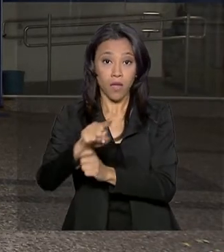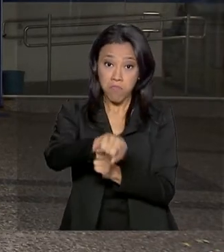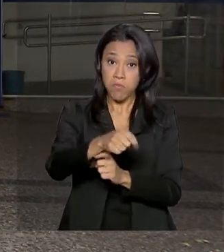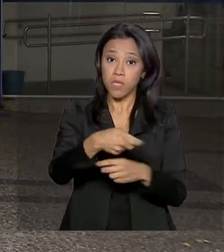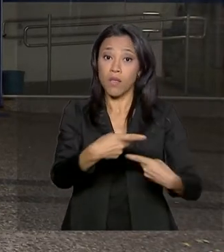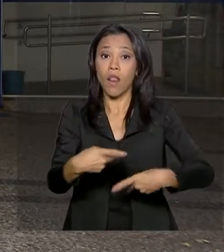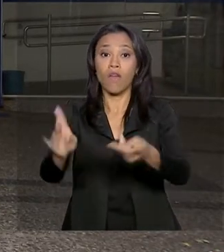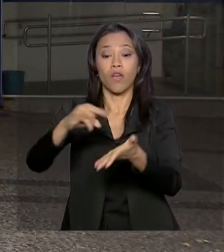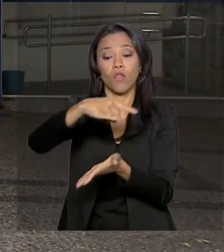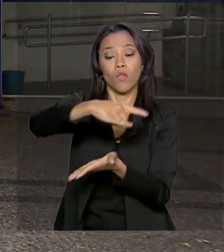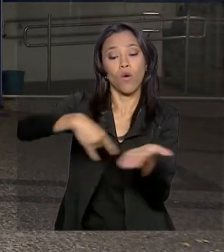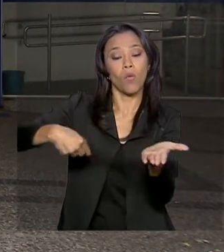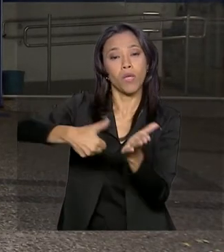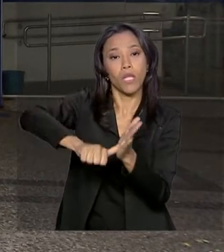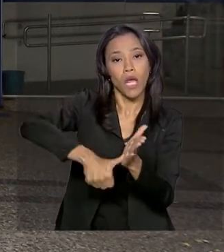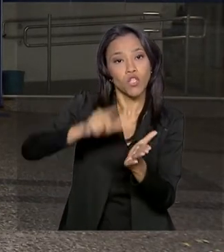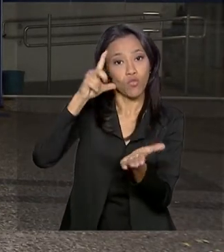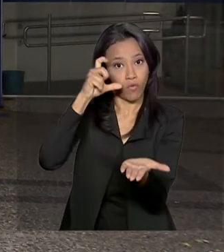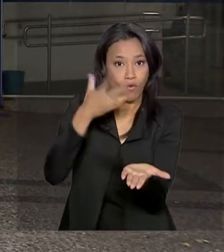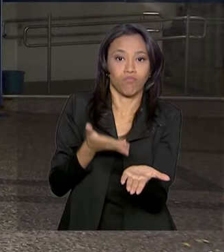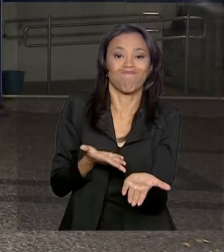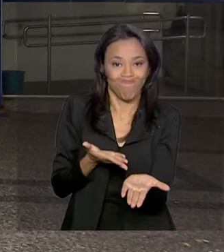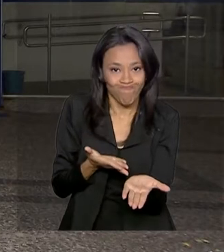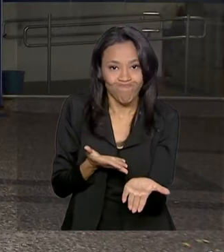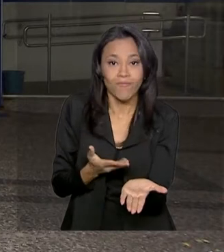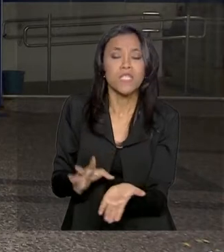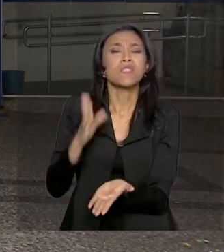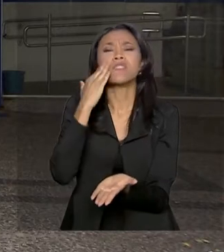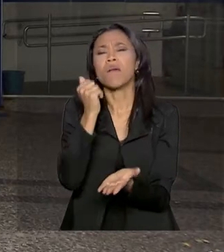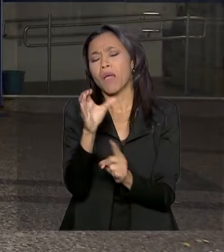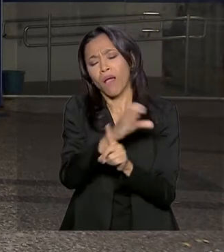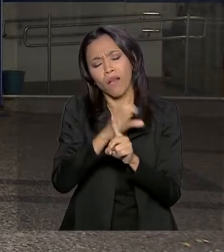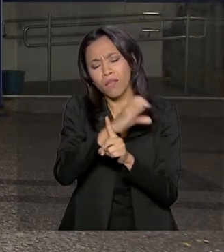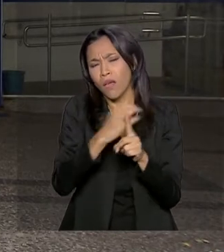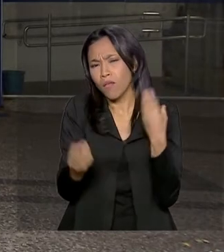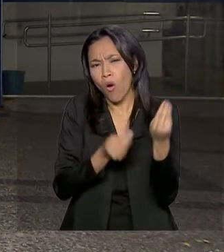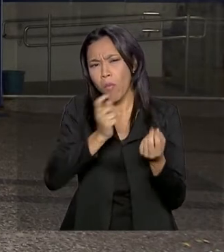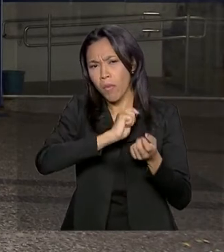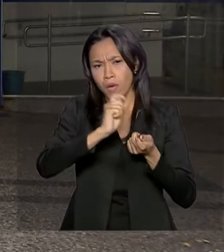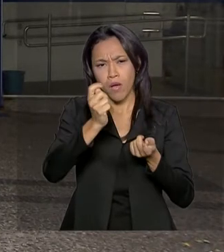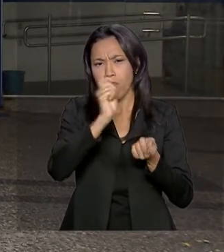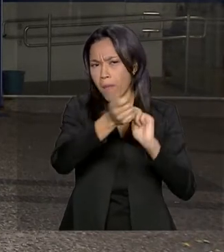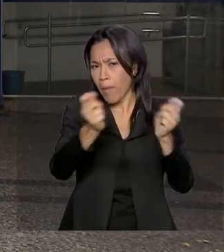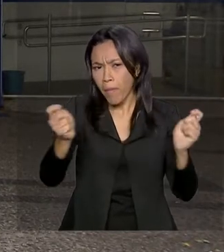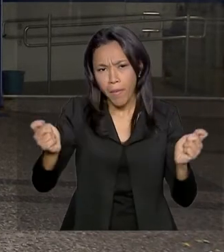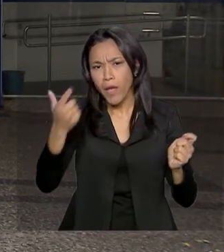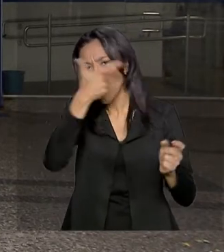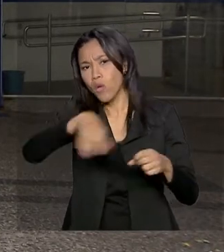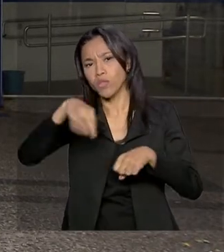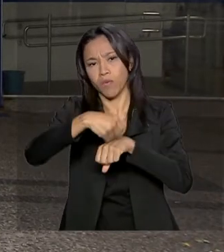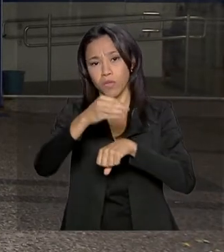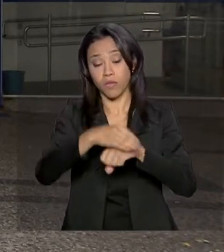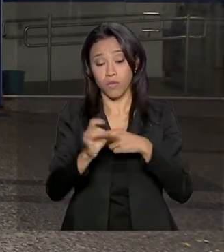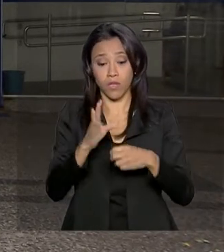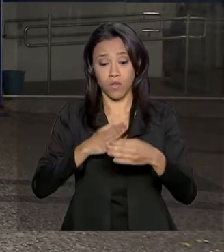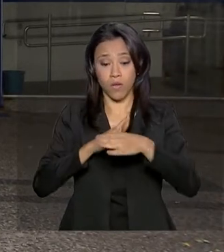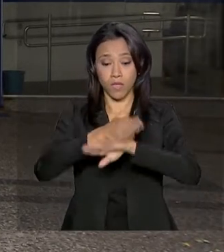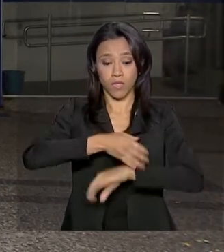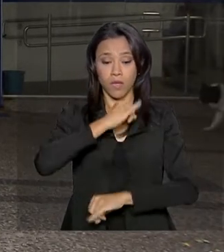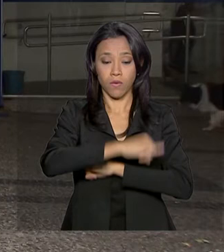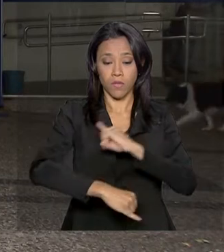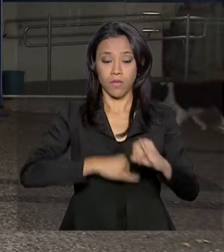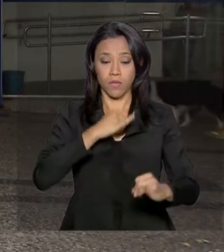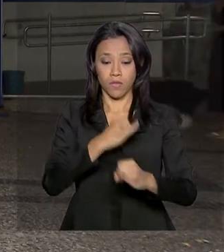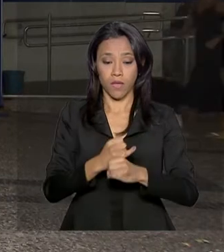documentos de identidade com foto. Para saber o calendário completo de pagamentos e obter outras informações, basta acessar o site